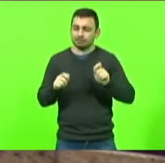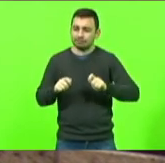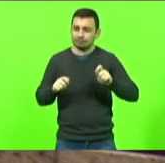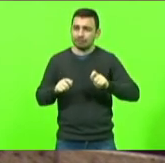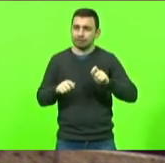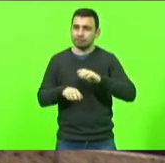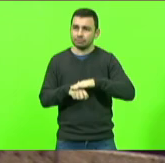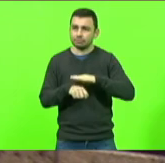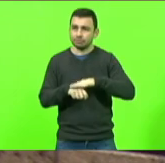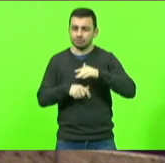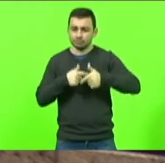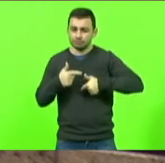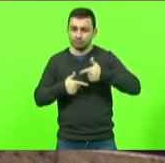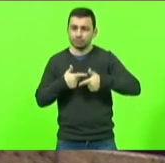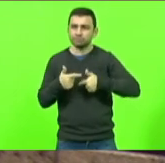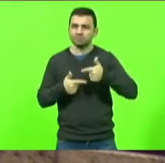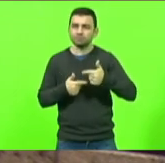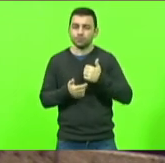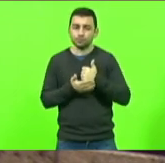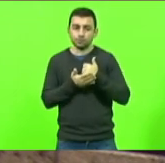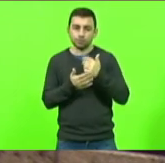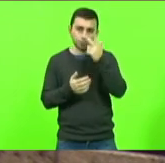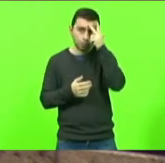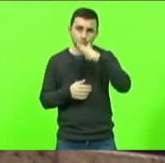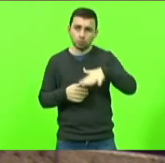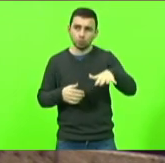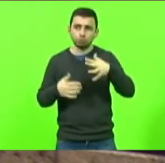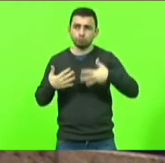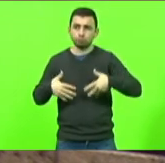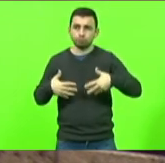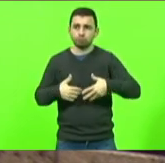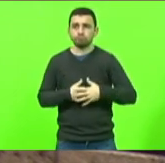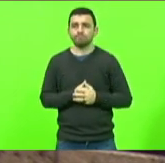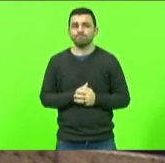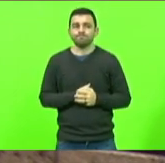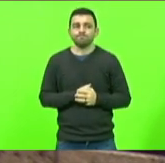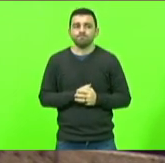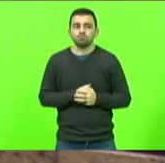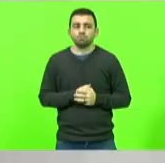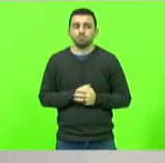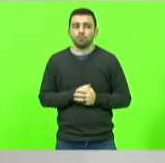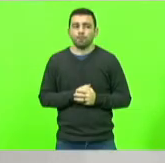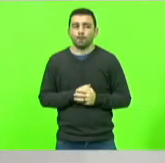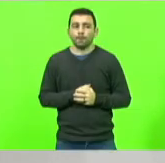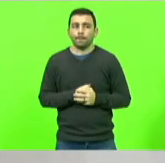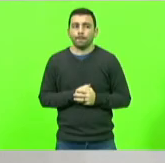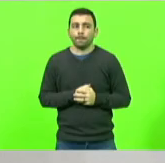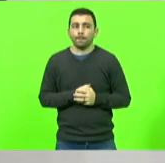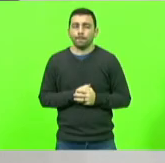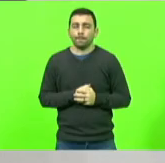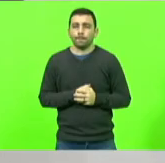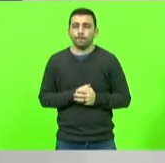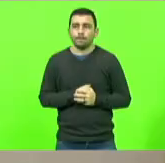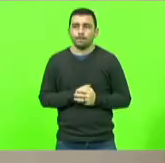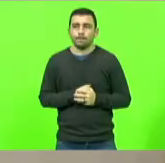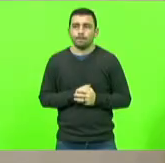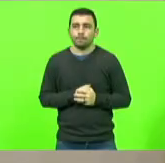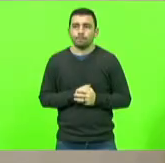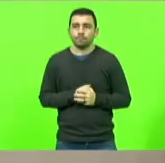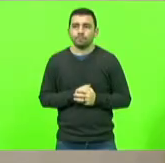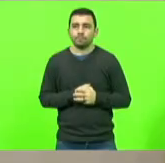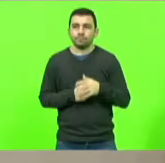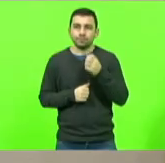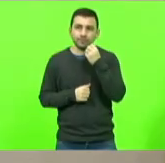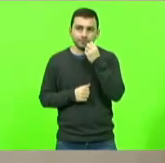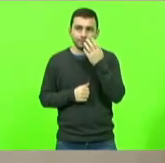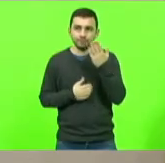as pessoas que estão passando por esse momento difícil parabéns seja sempre bem-vinda a esta casa